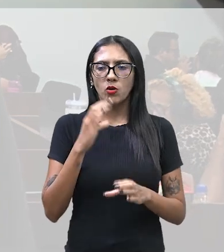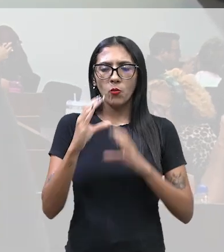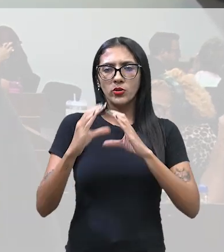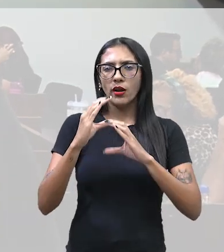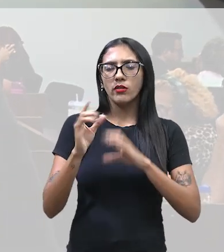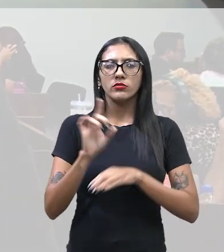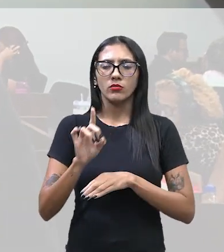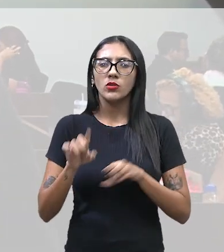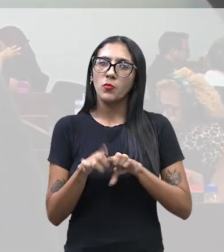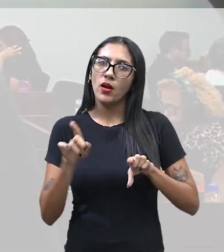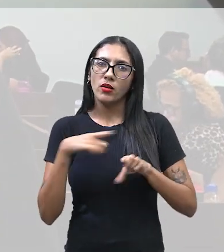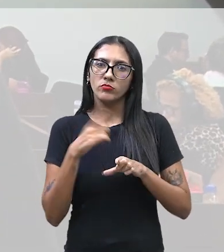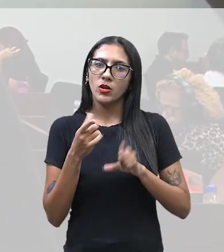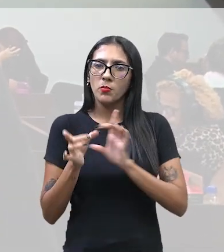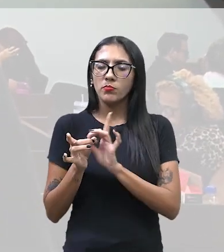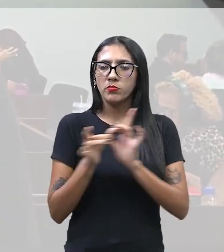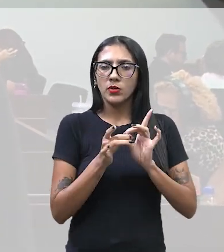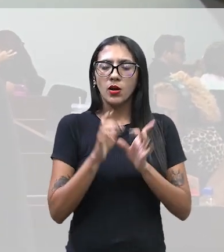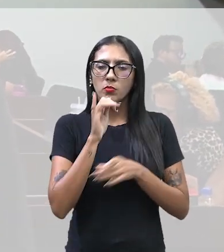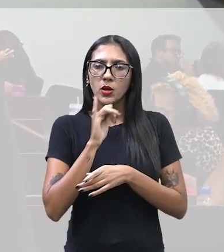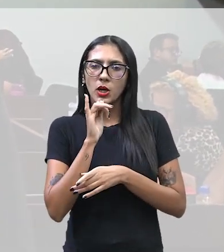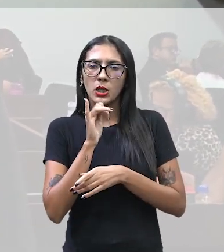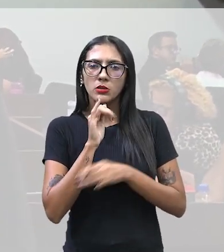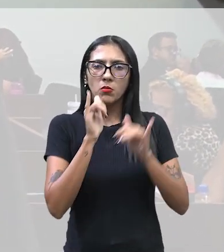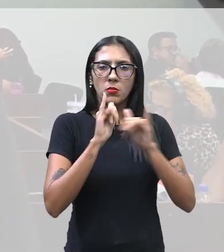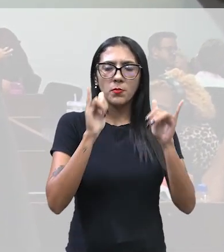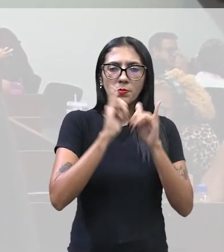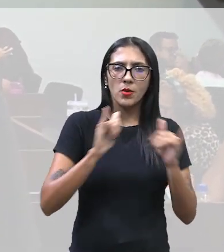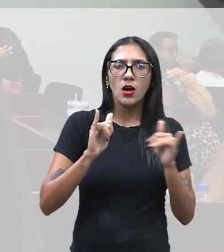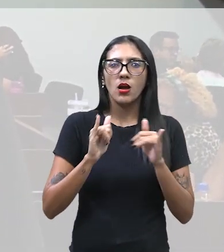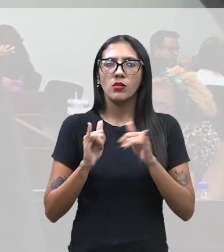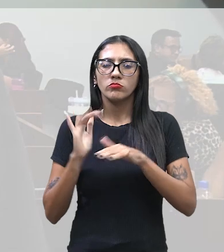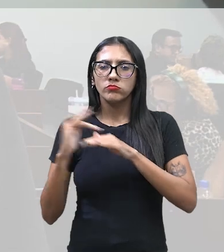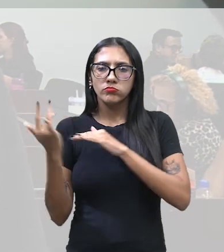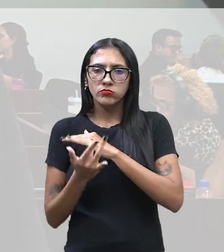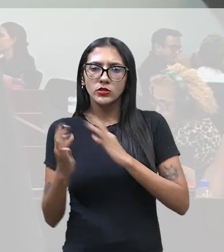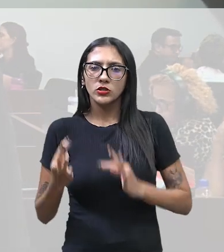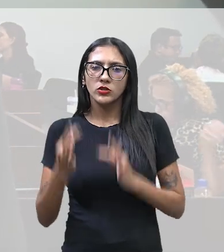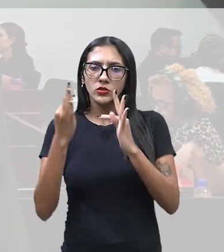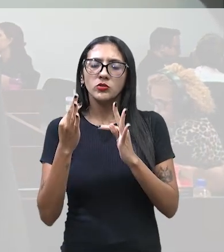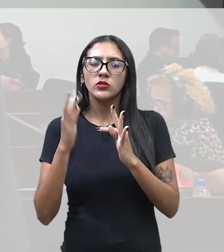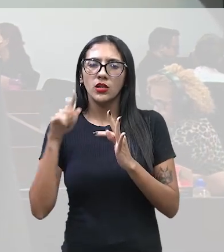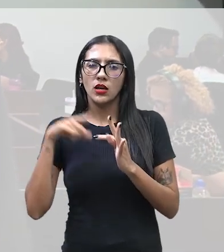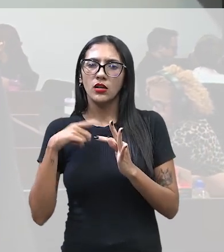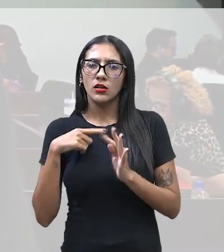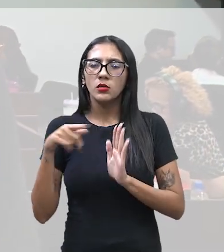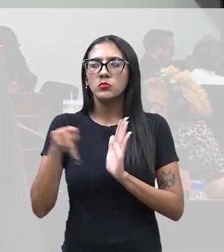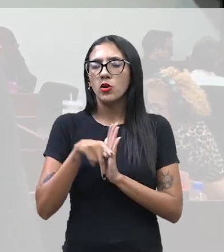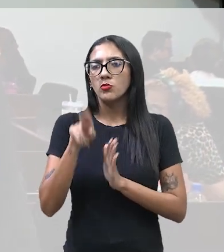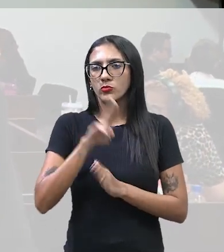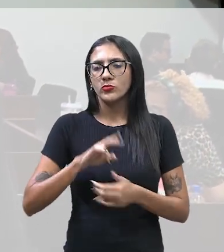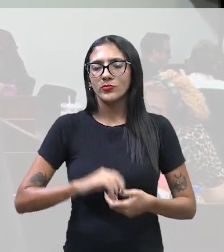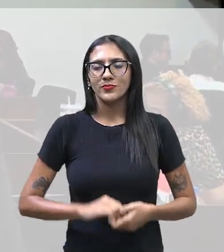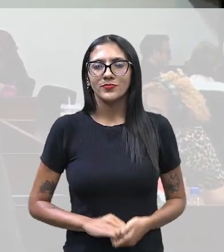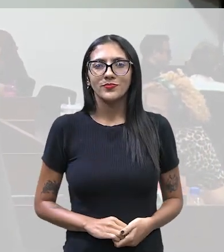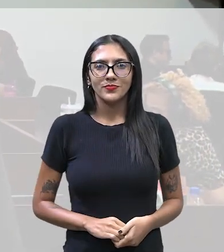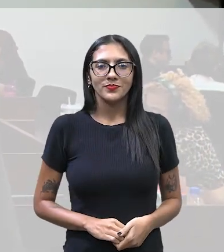Mas se a gente fosse juntar, por exemplo, o marketing com o digital, seria a propaganda por meios digitais.